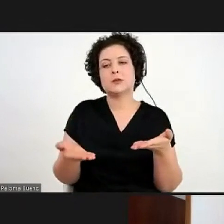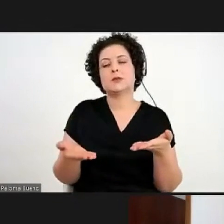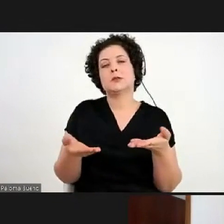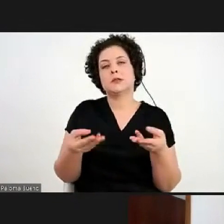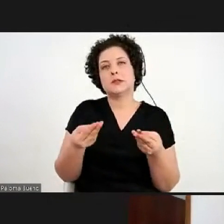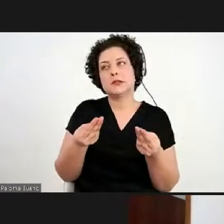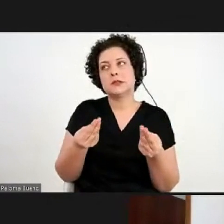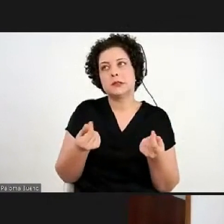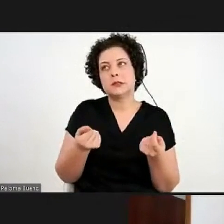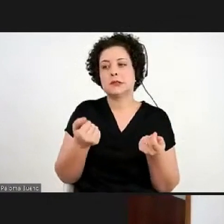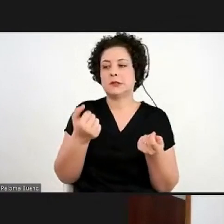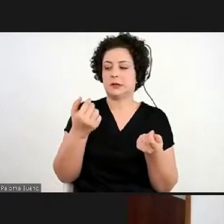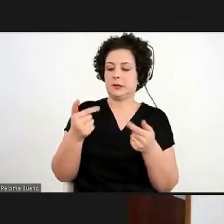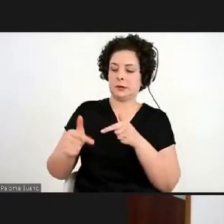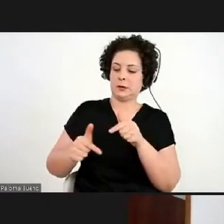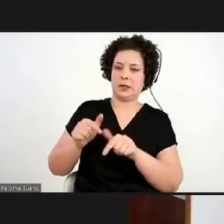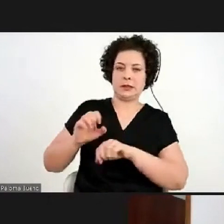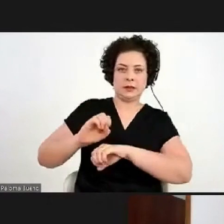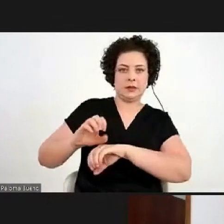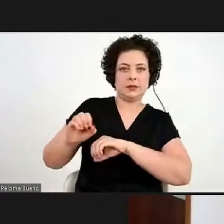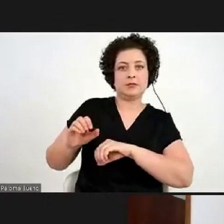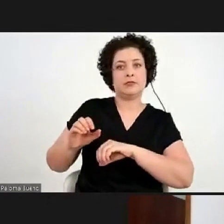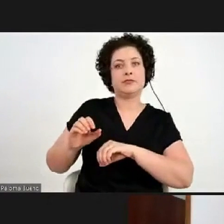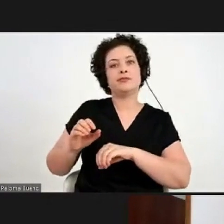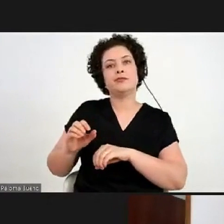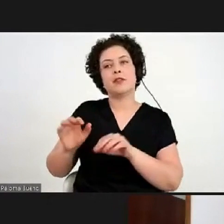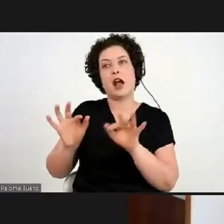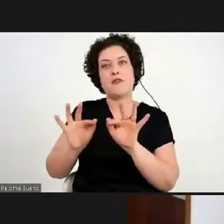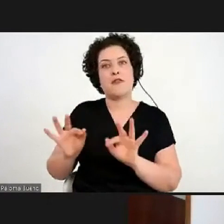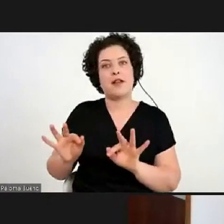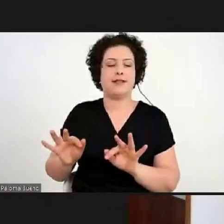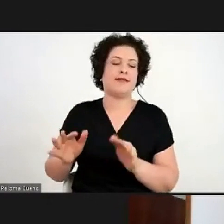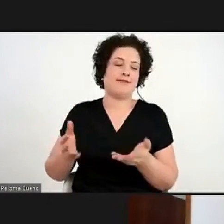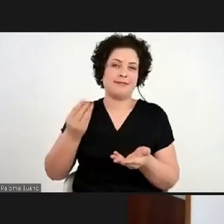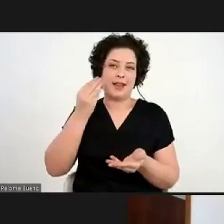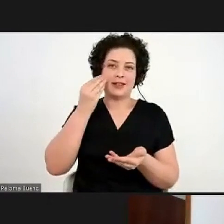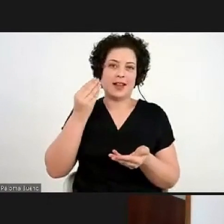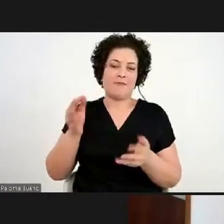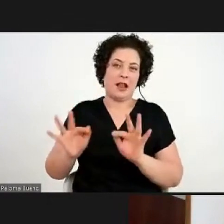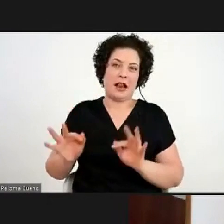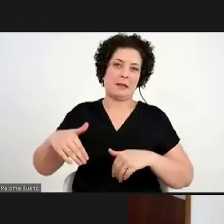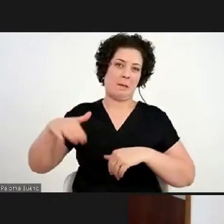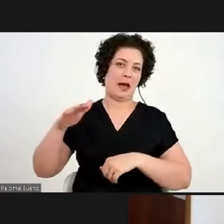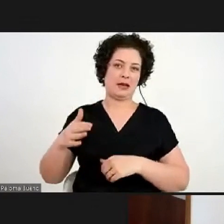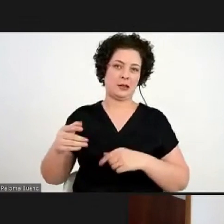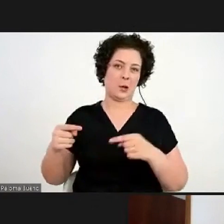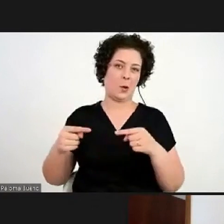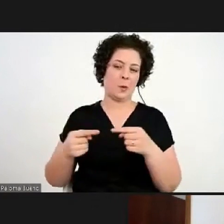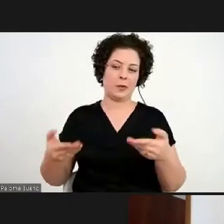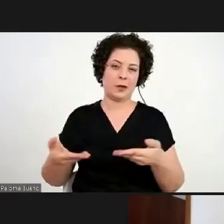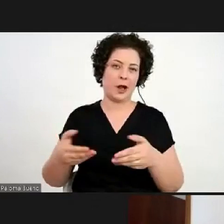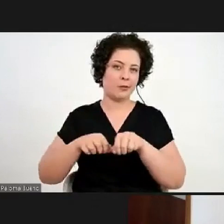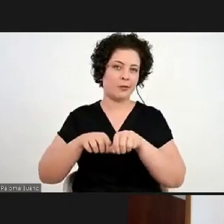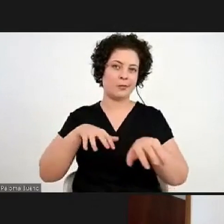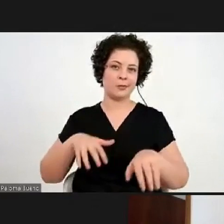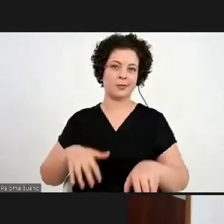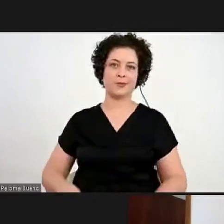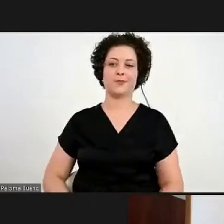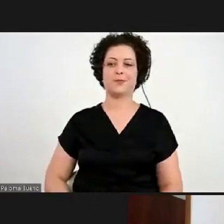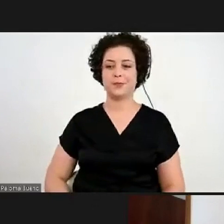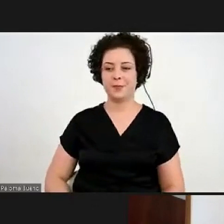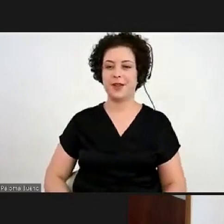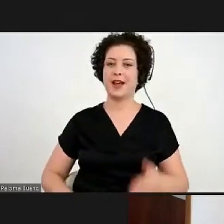mais feliz possível dentro dessa nova realidade. Eu